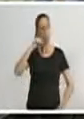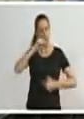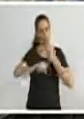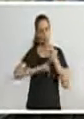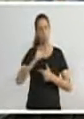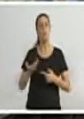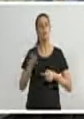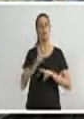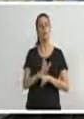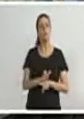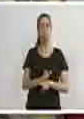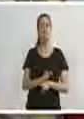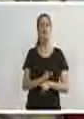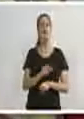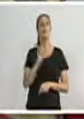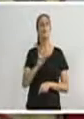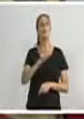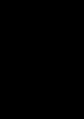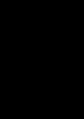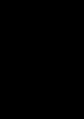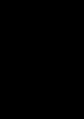precisa. E esse é o meu papel.